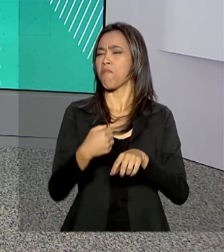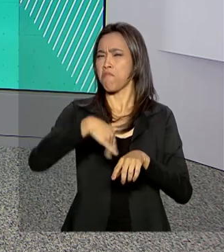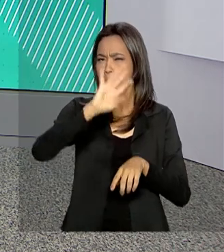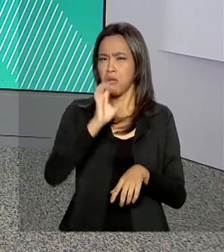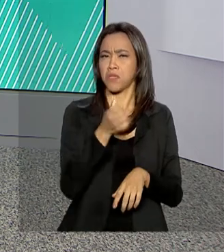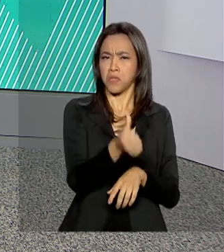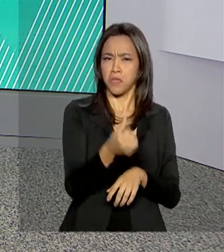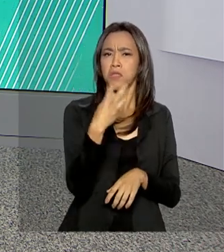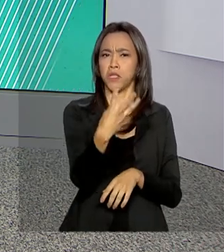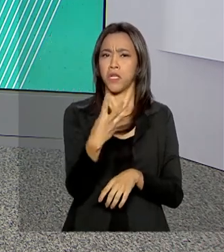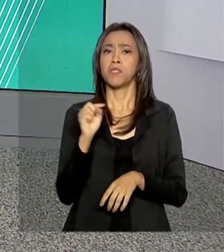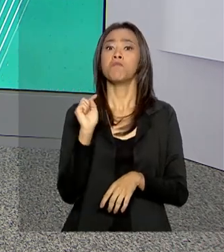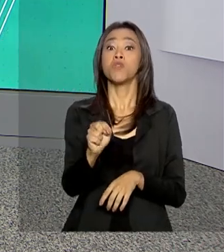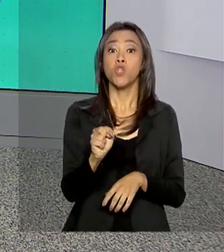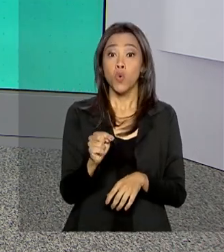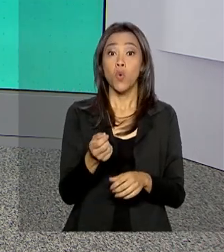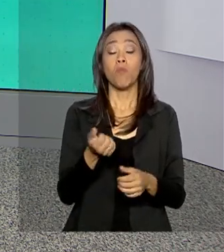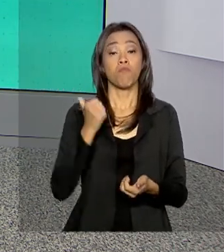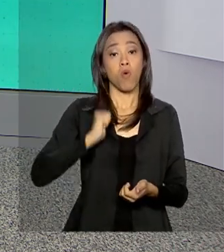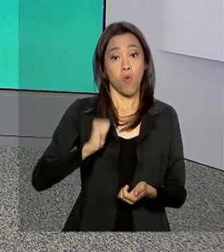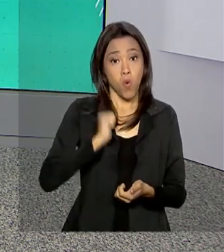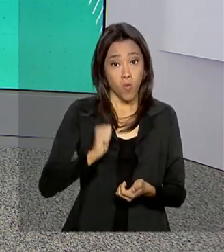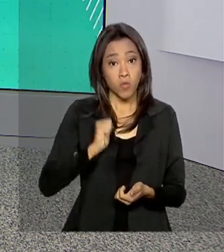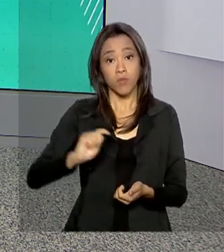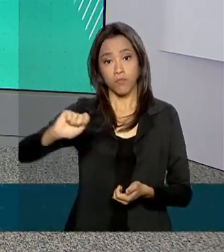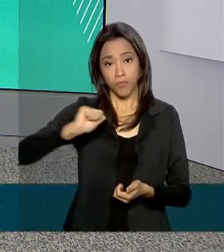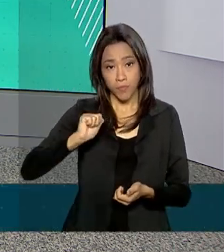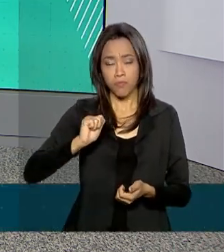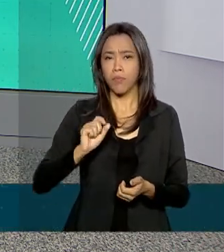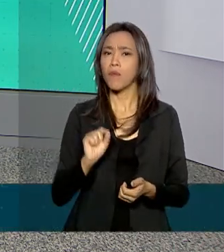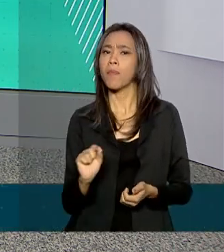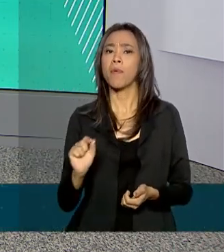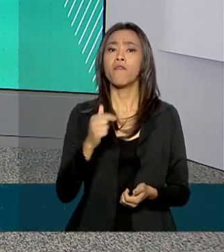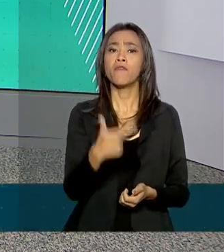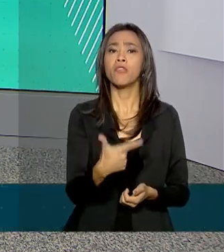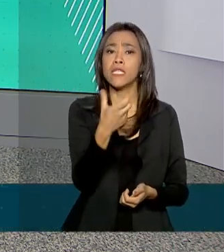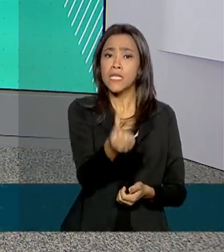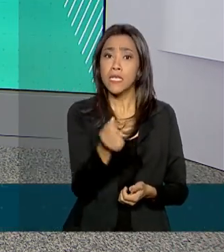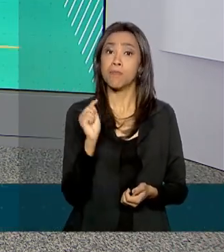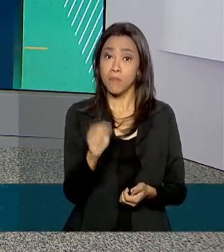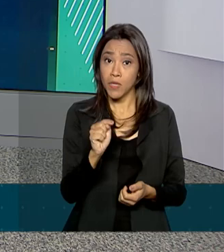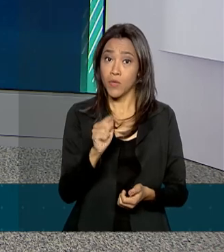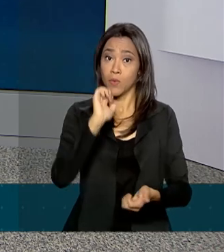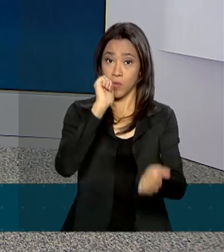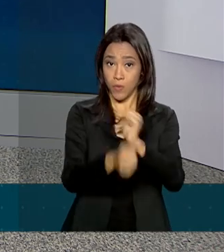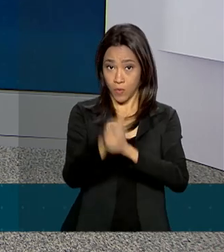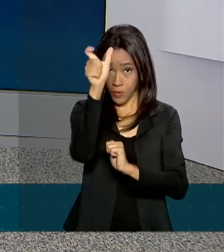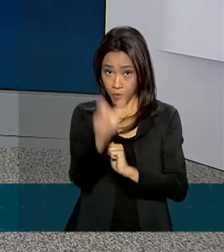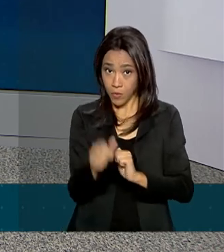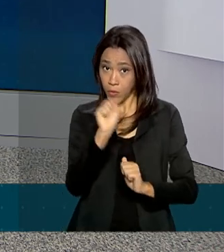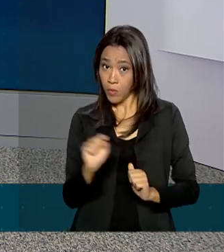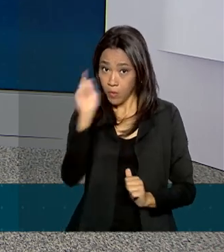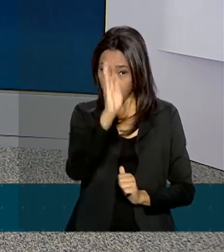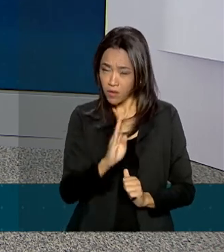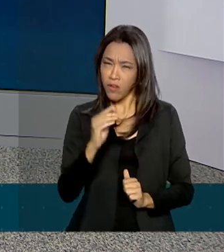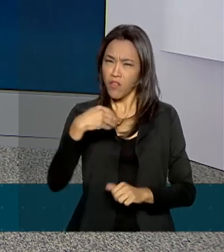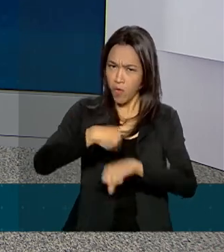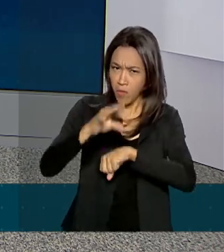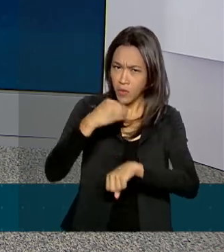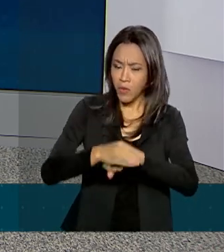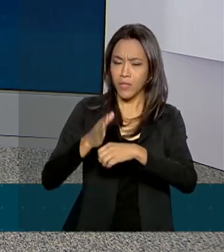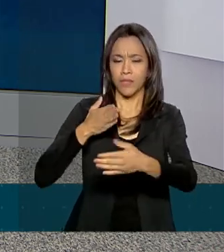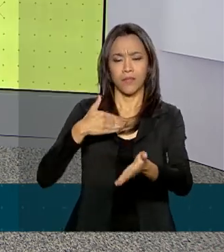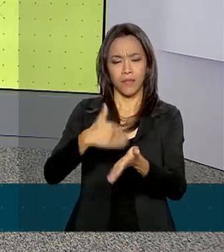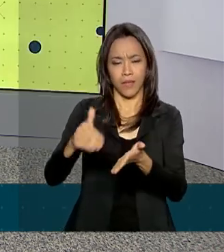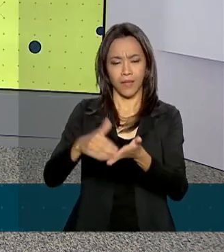bolsas para 26 mil atletas de todo o país. Outras informações no site da Secretaria Especial do Esporte, no endereço que